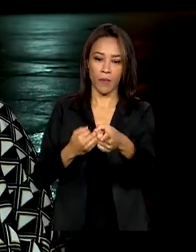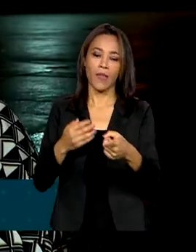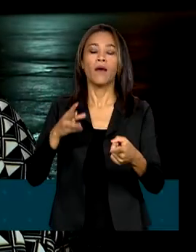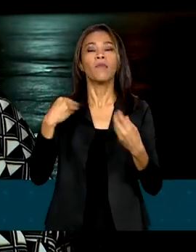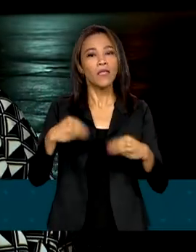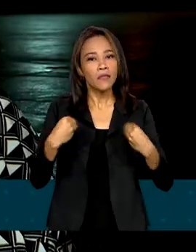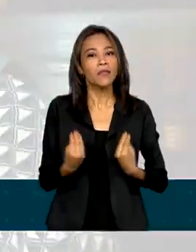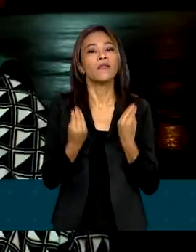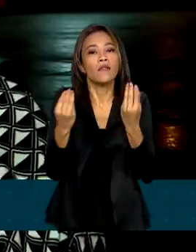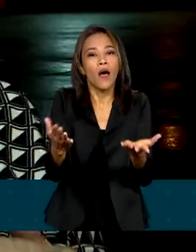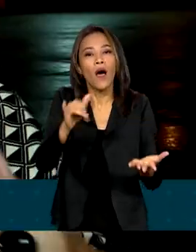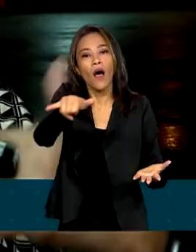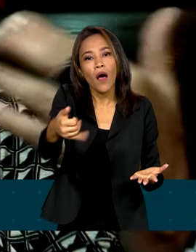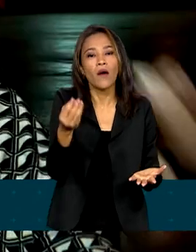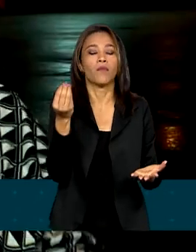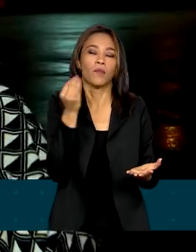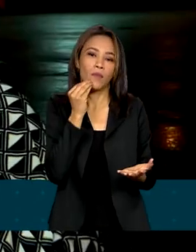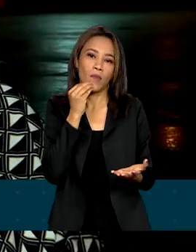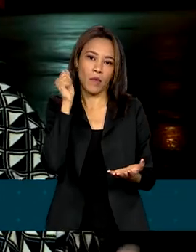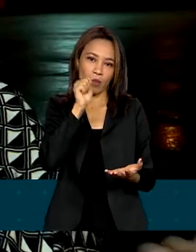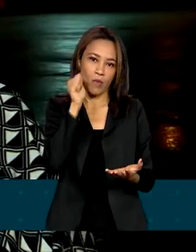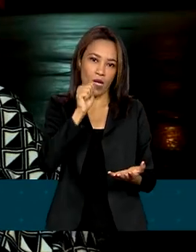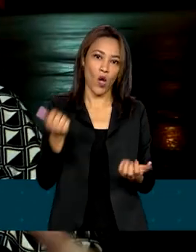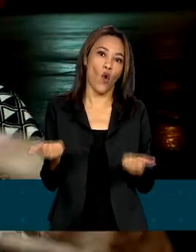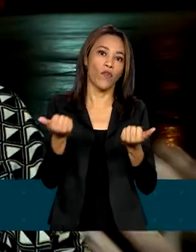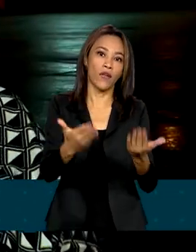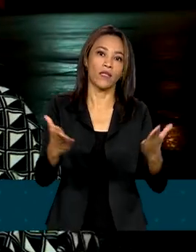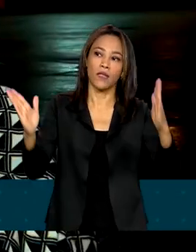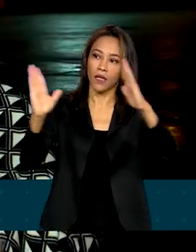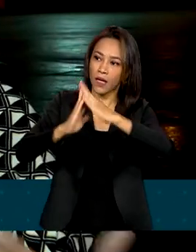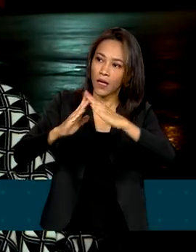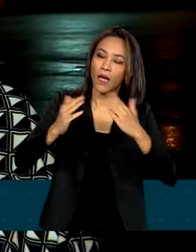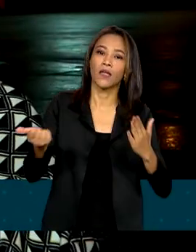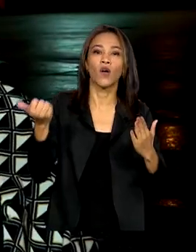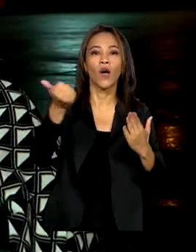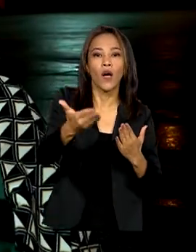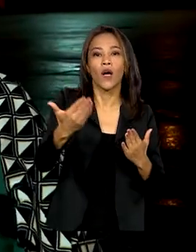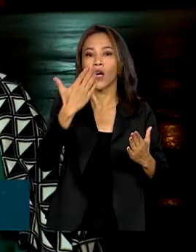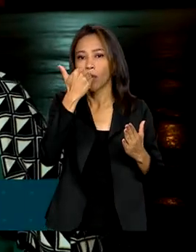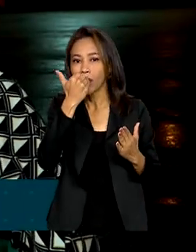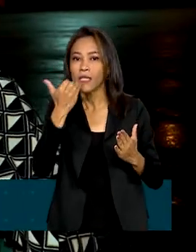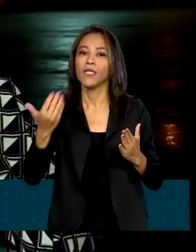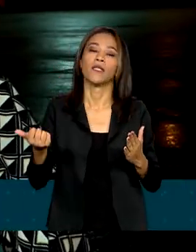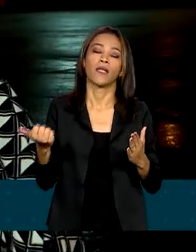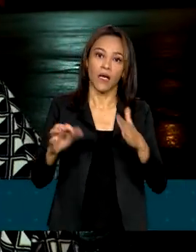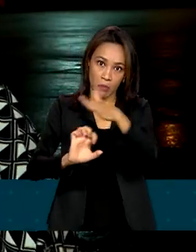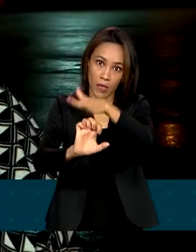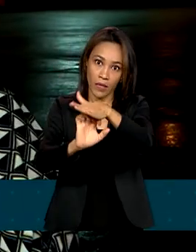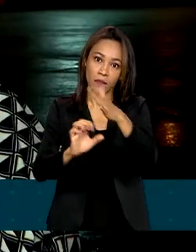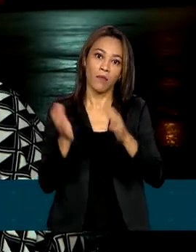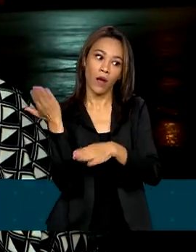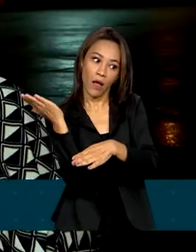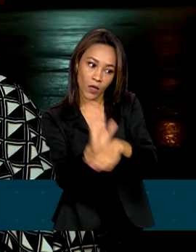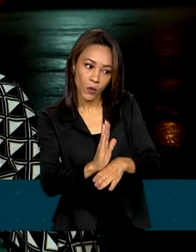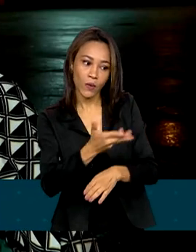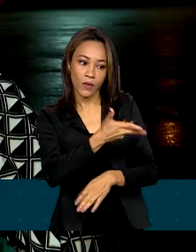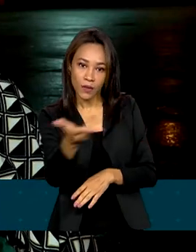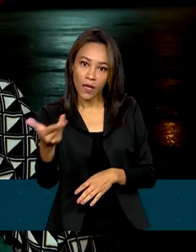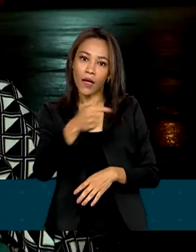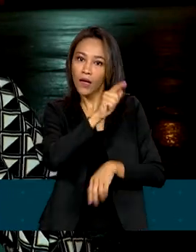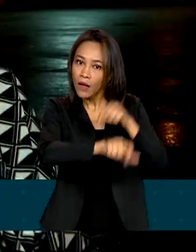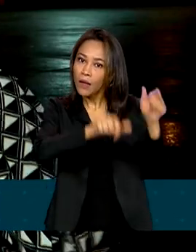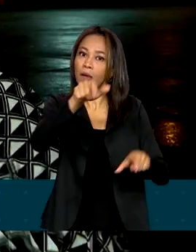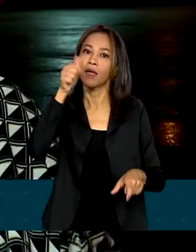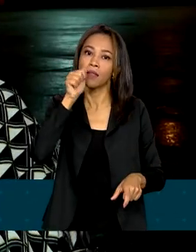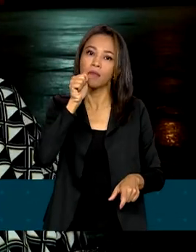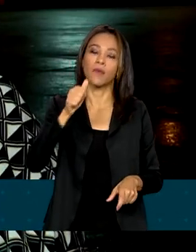contribuir também, né? A empresa está oferecendo alojamento, residência e alimentação, também para ajudar, também para contribuir, né?